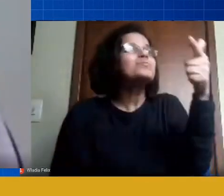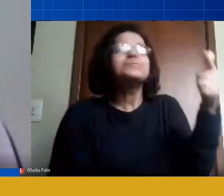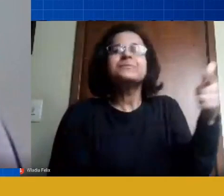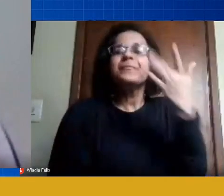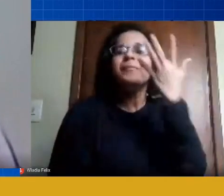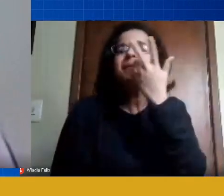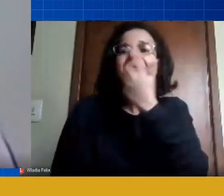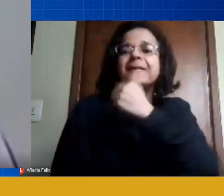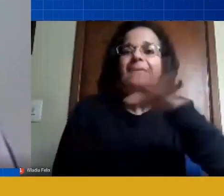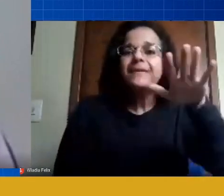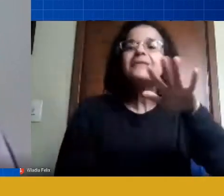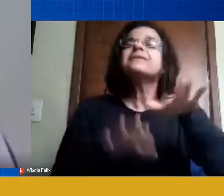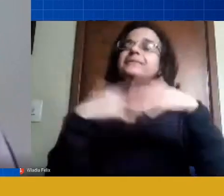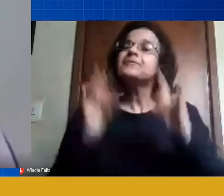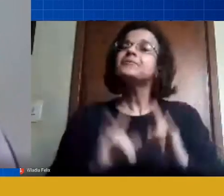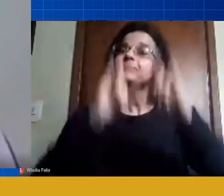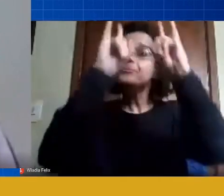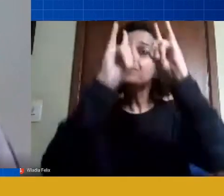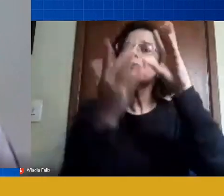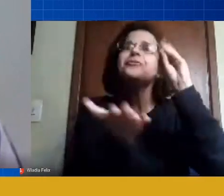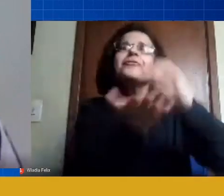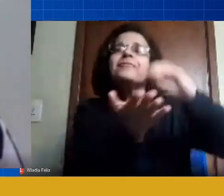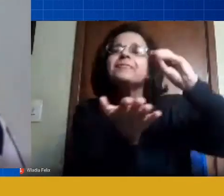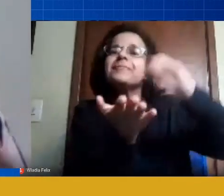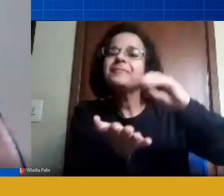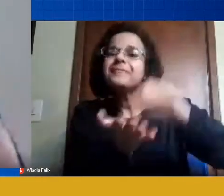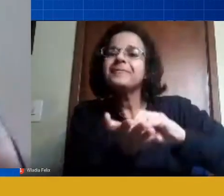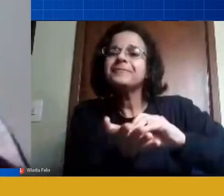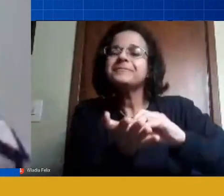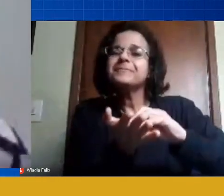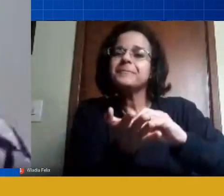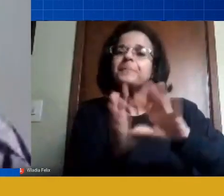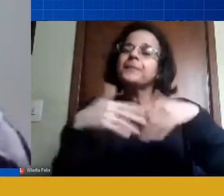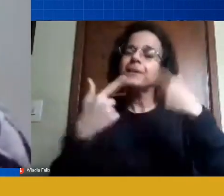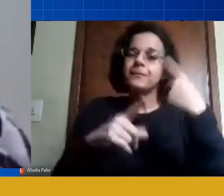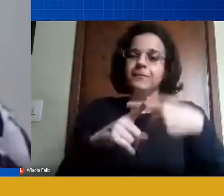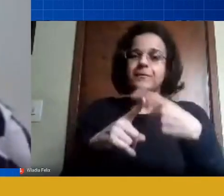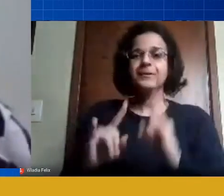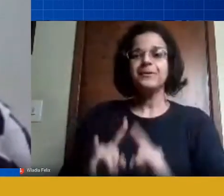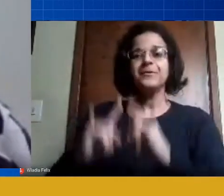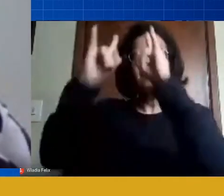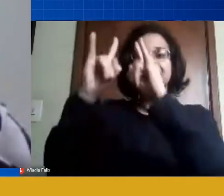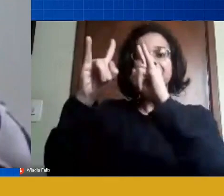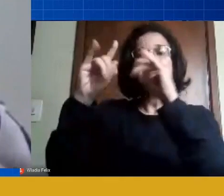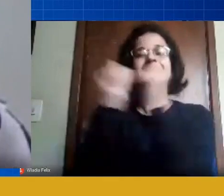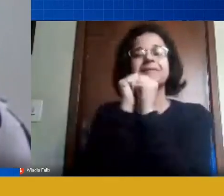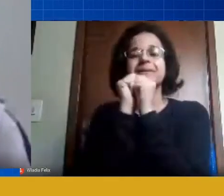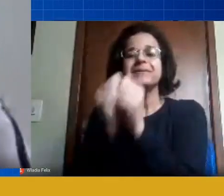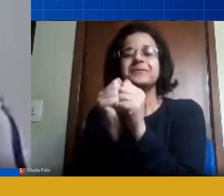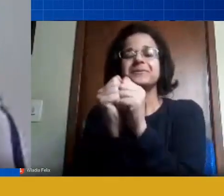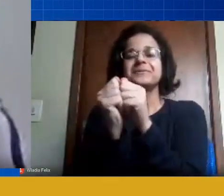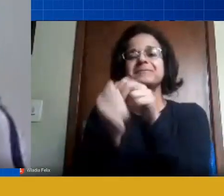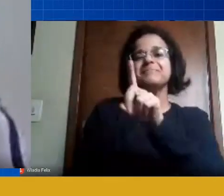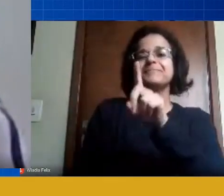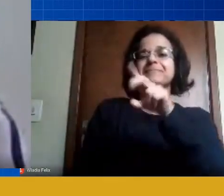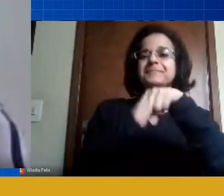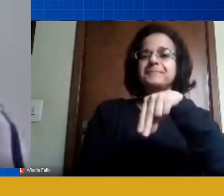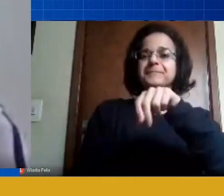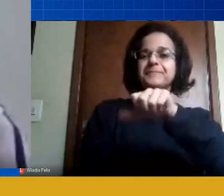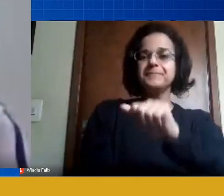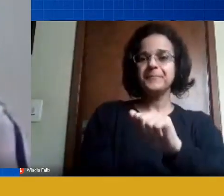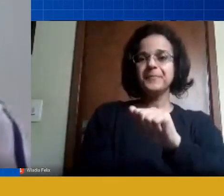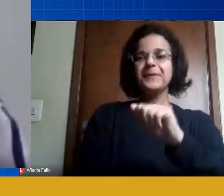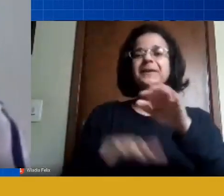o prédio está sentindo falta porque o prédio também é um pelo outro é um DNA a educação o DNA está no